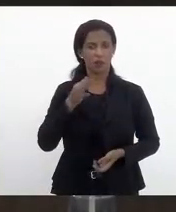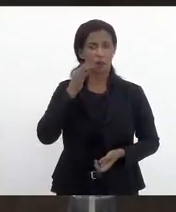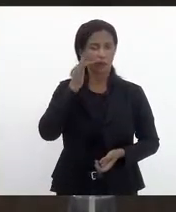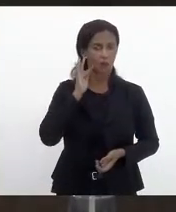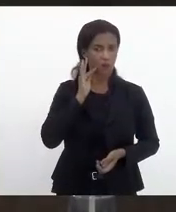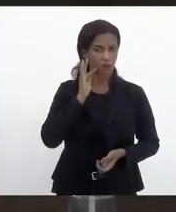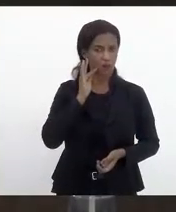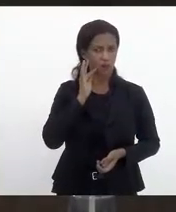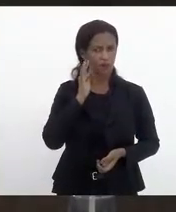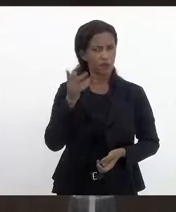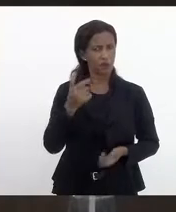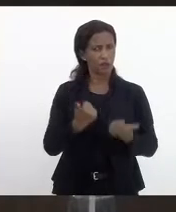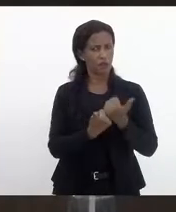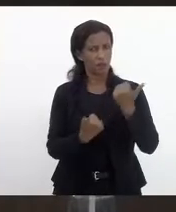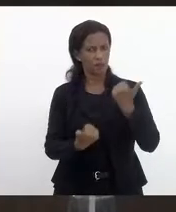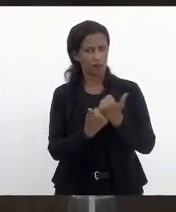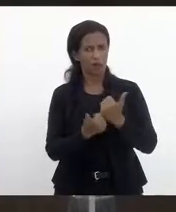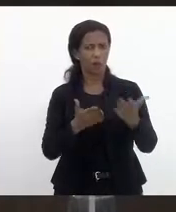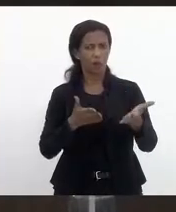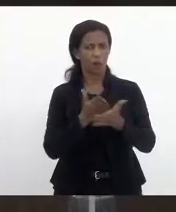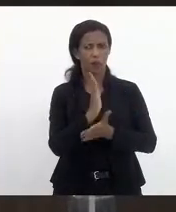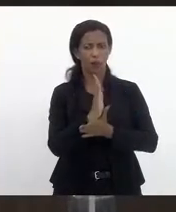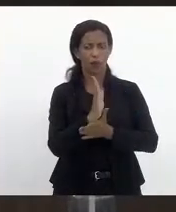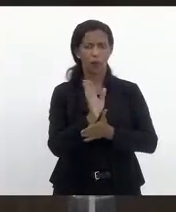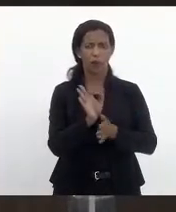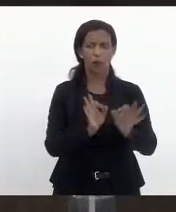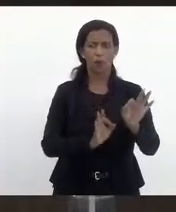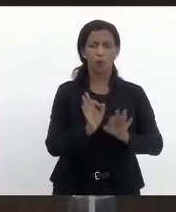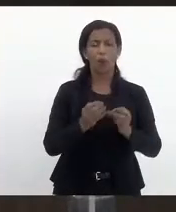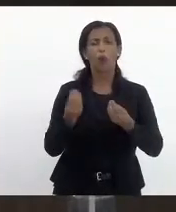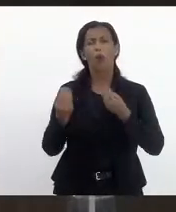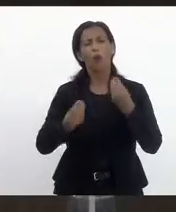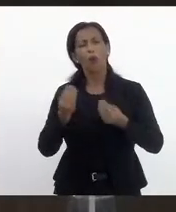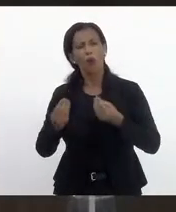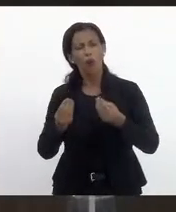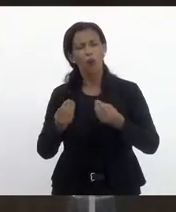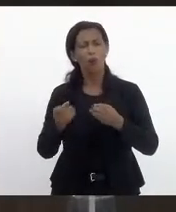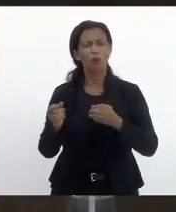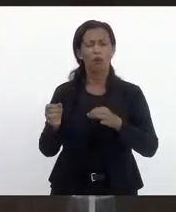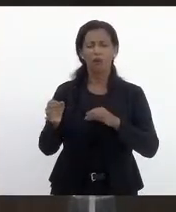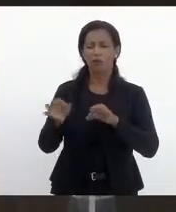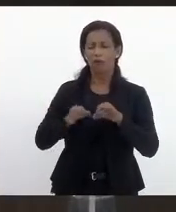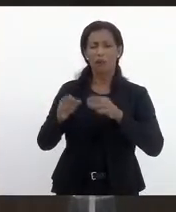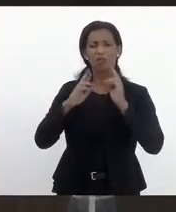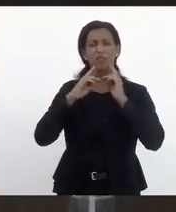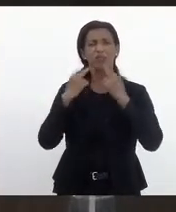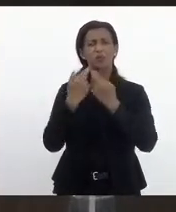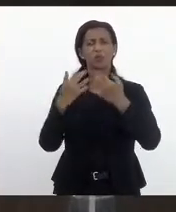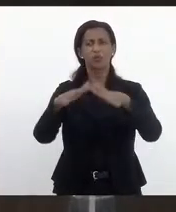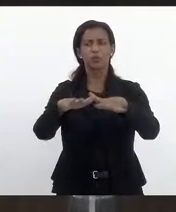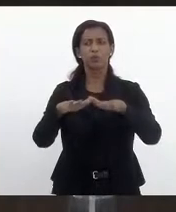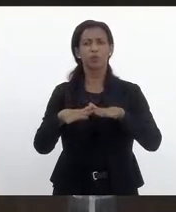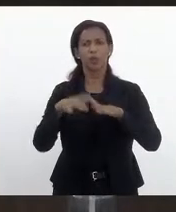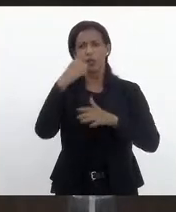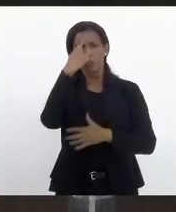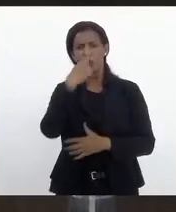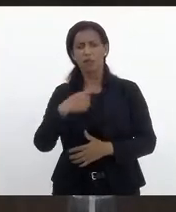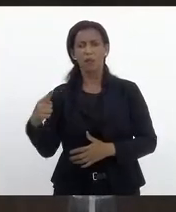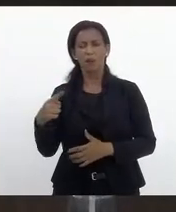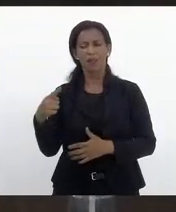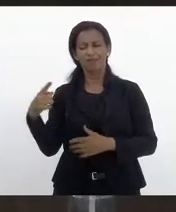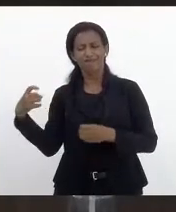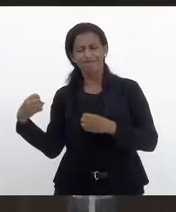vice-presidente da comissão, a gente aprovou um plano de trabalho. Então, o meu questionamento é como faremos essas audiências. Semana que vem se